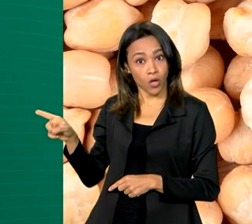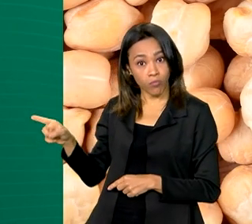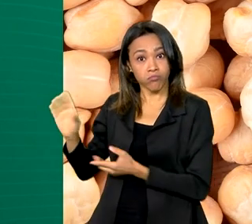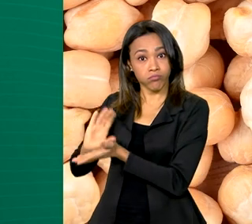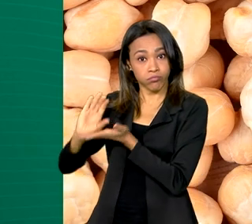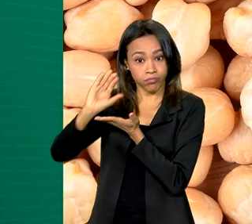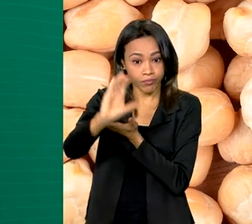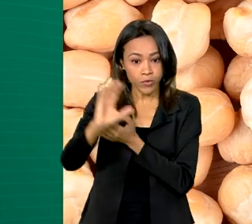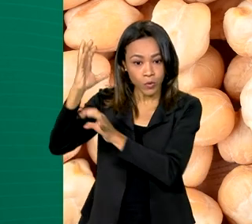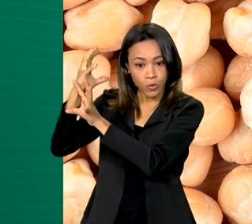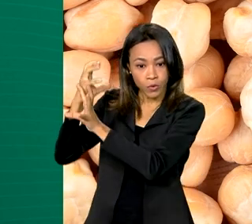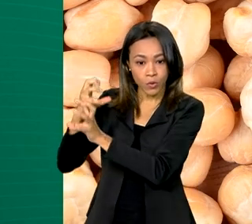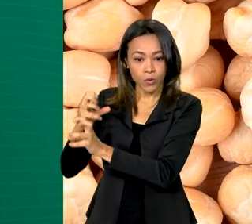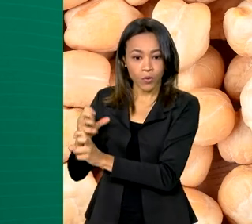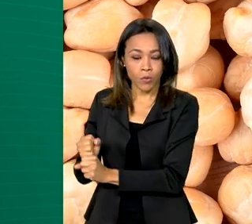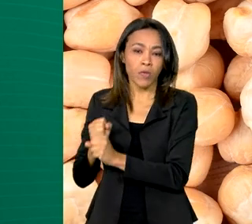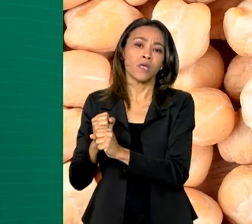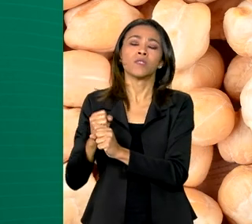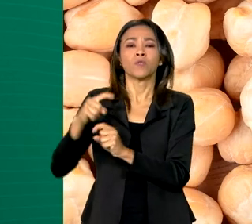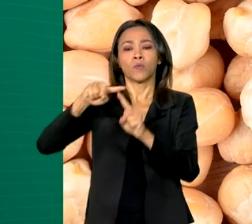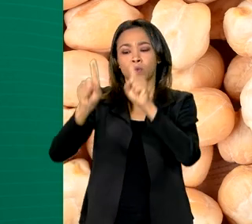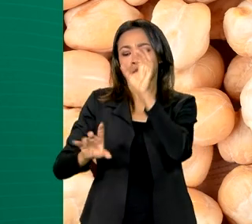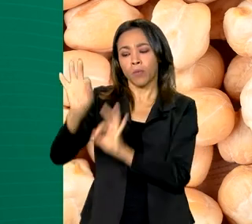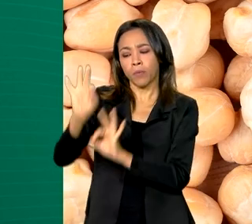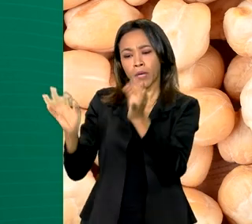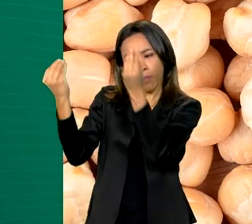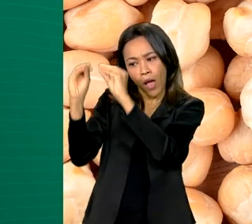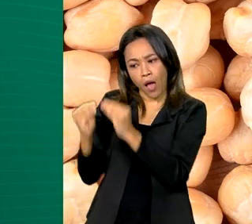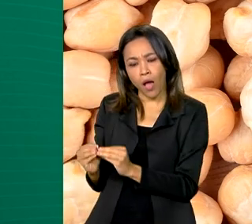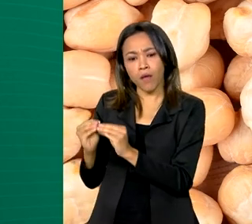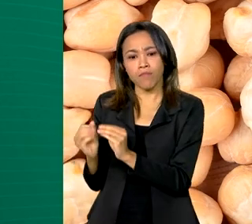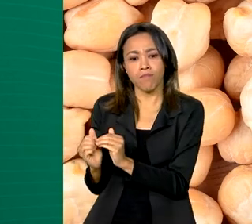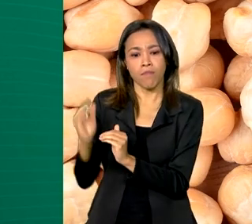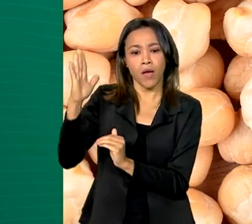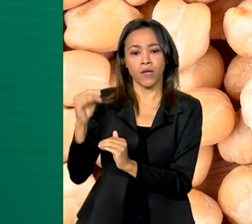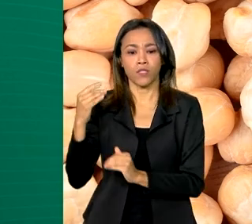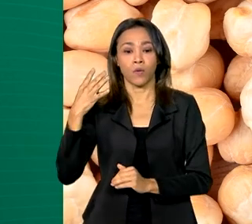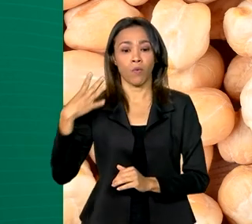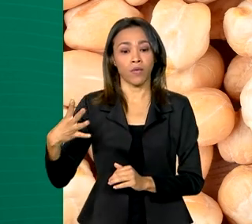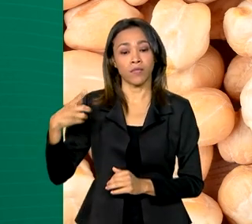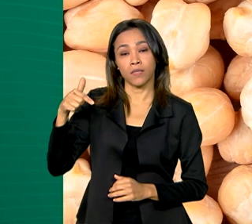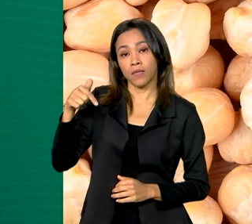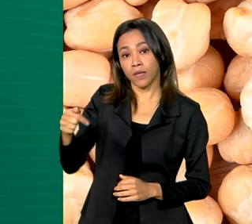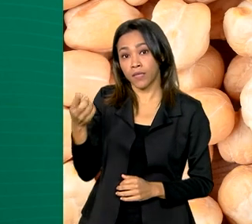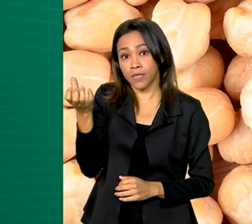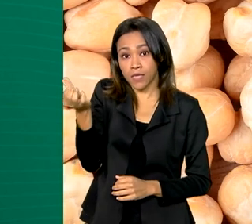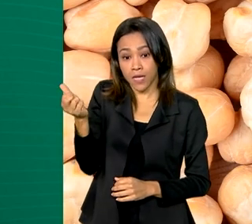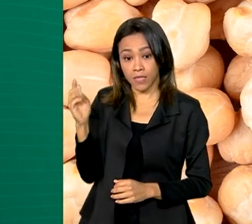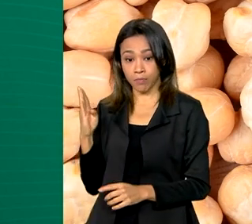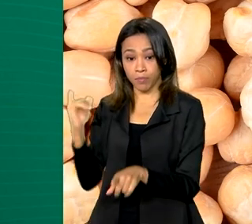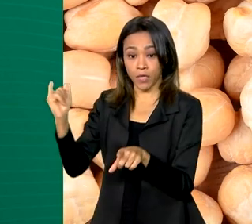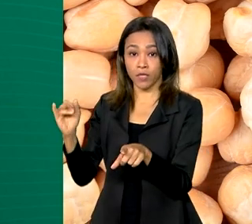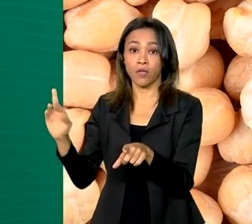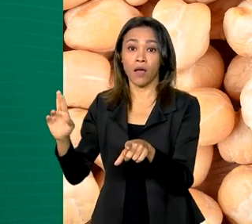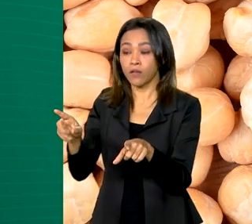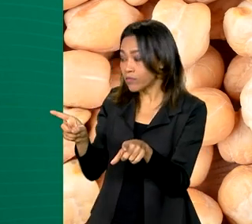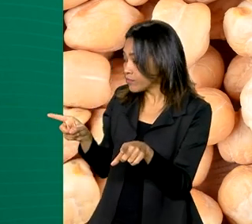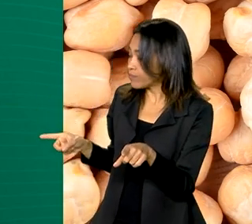Somados ao Plano Safra da Agricultura Familiar, são mais de R$ 476 bilhões,